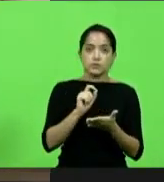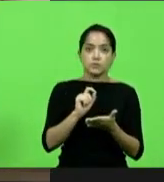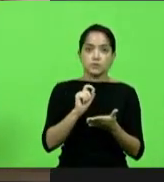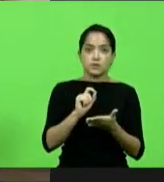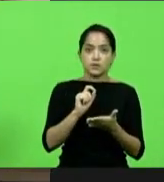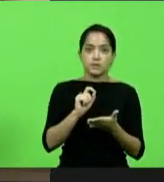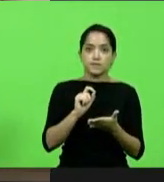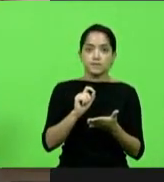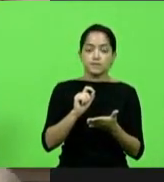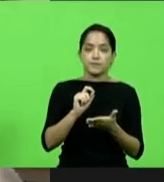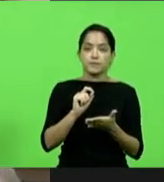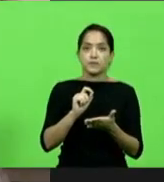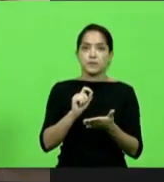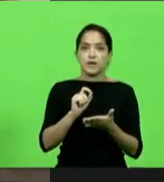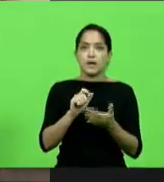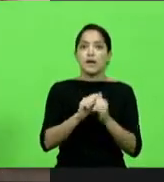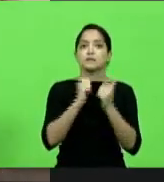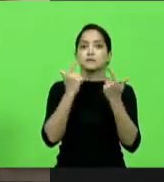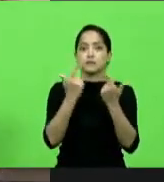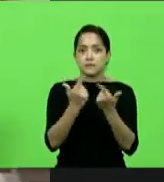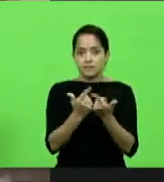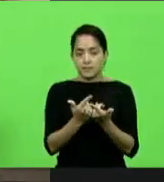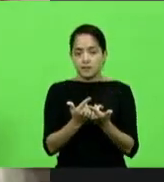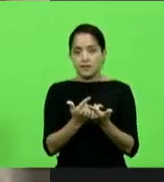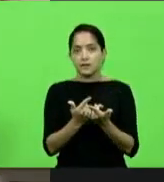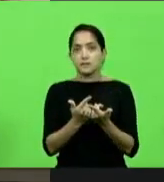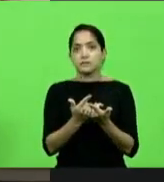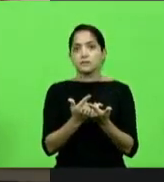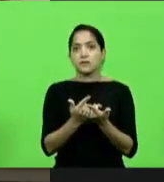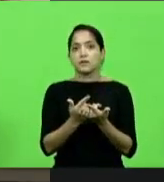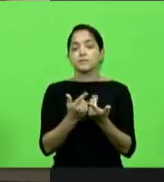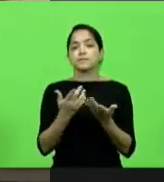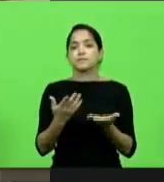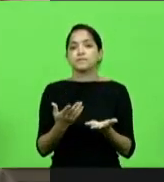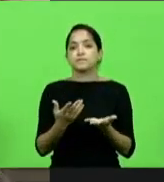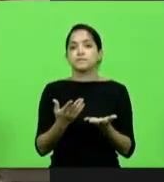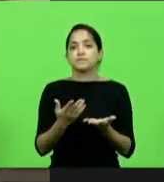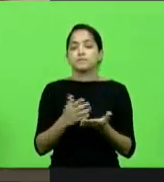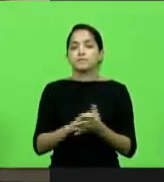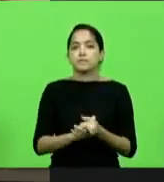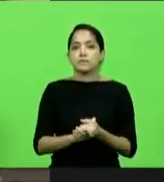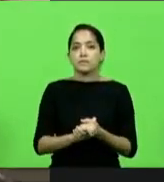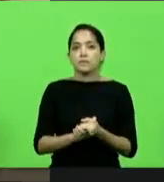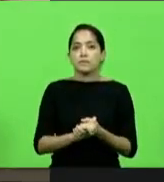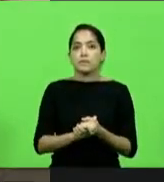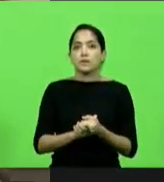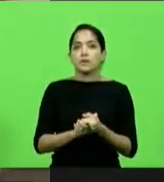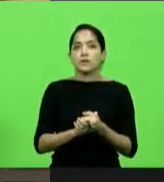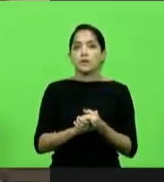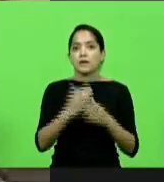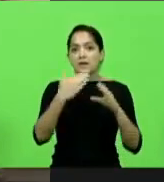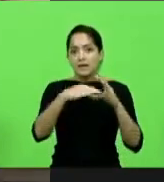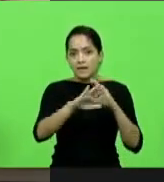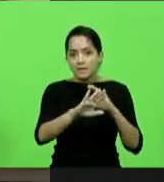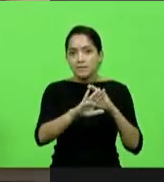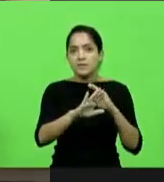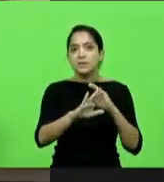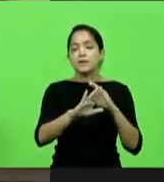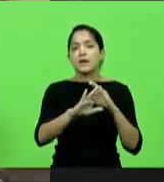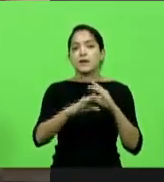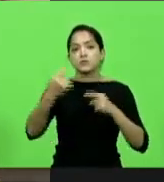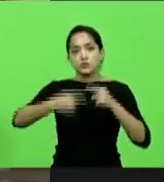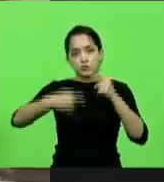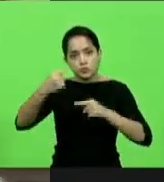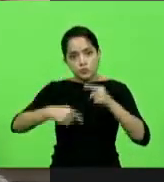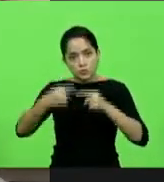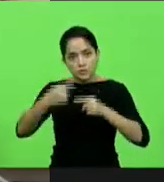que a Assembleia Legislativa não pode encaminhar a discussão do decreto legislativo